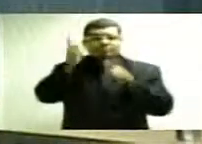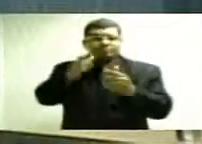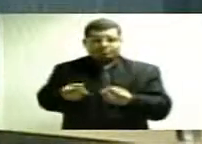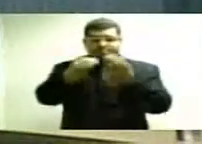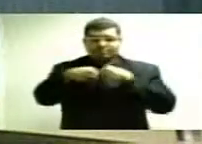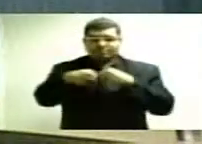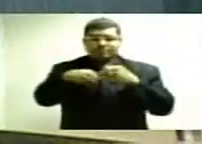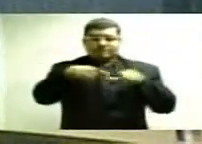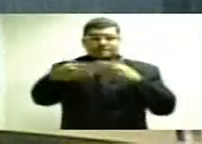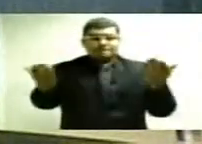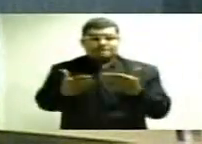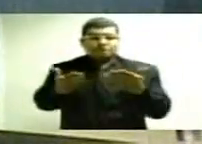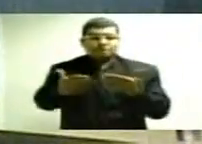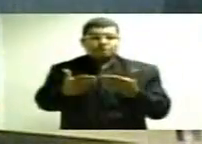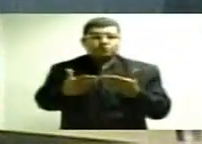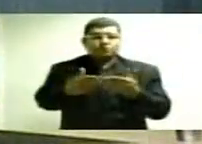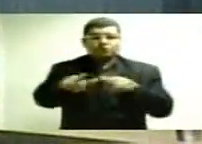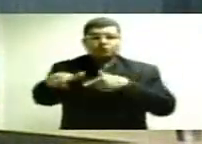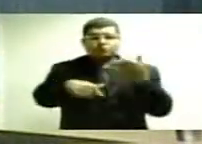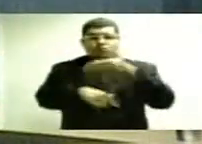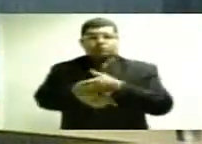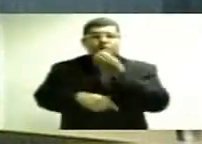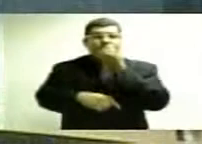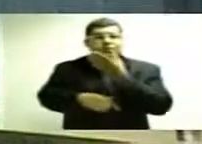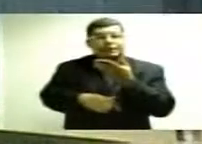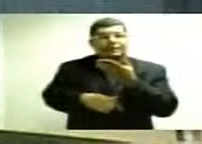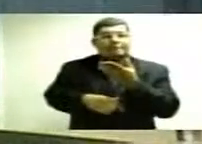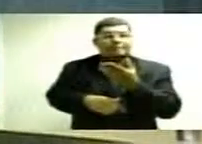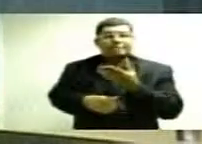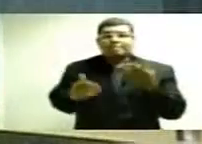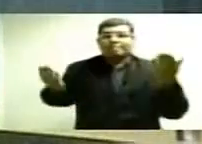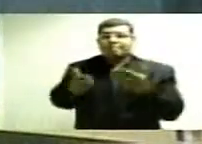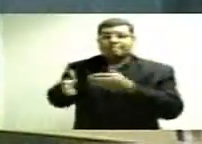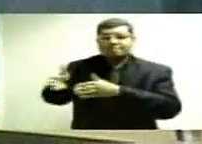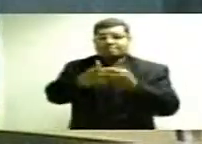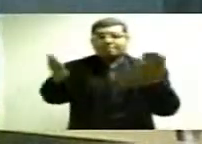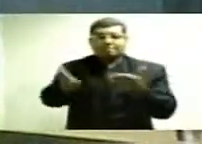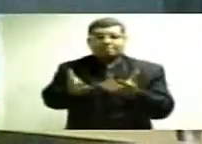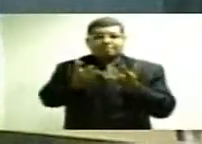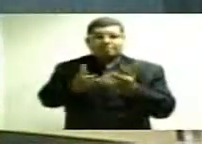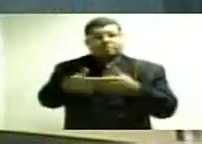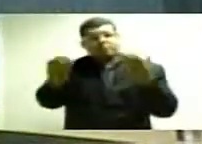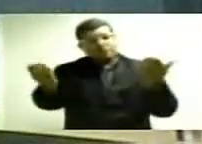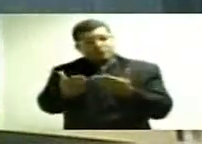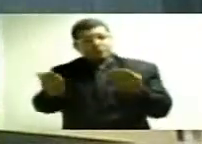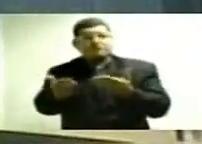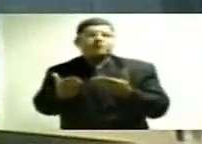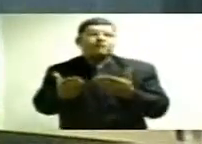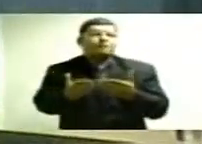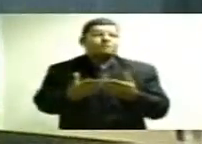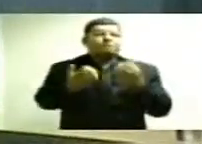receber a remuneração pelo serviço prestado. E é nesse caminho que, infelizmente,